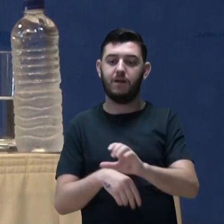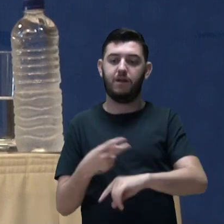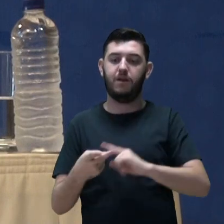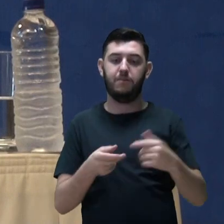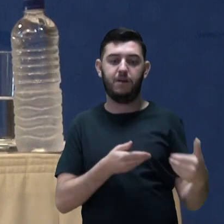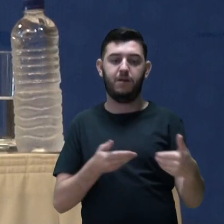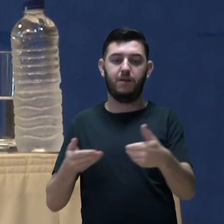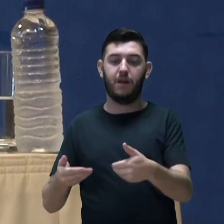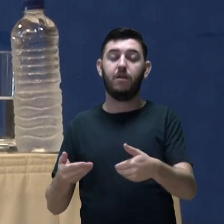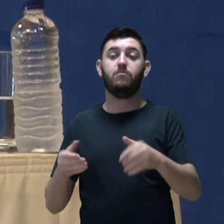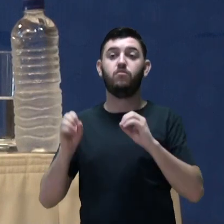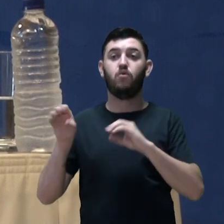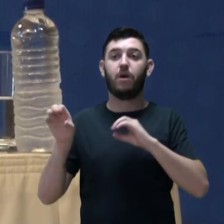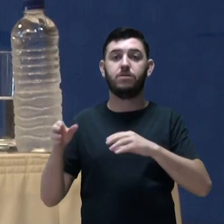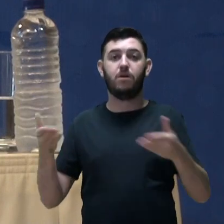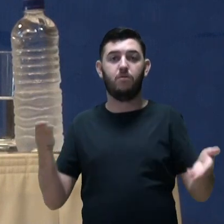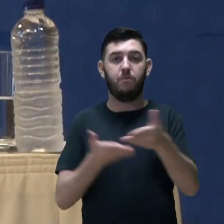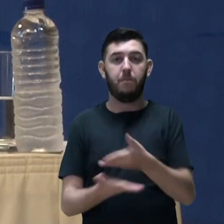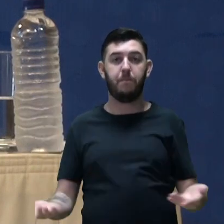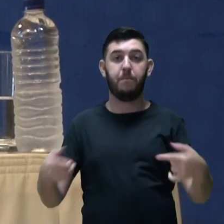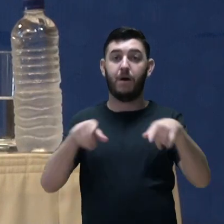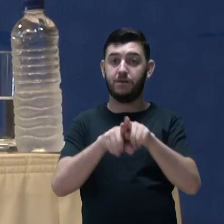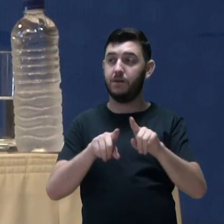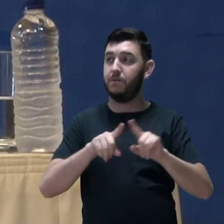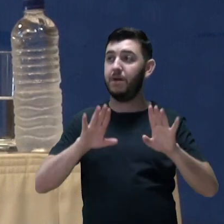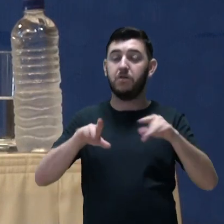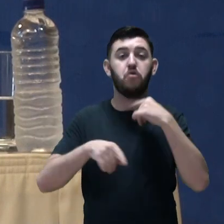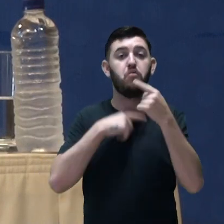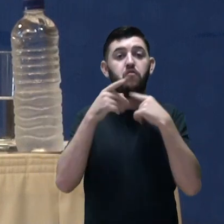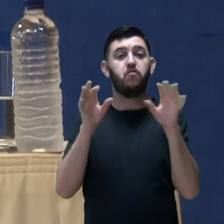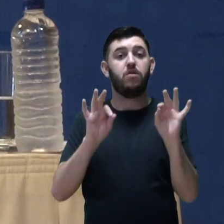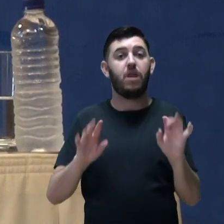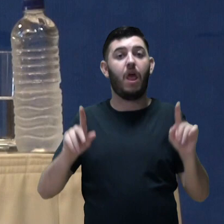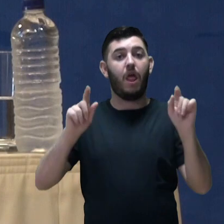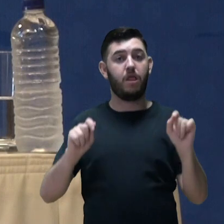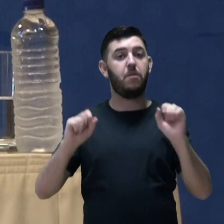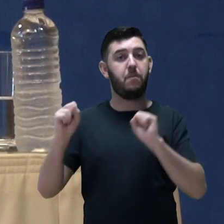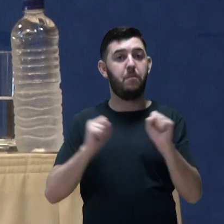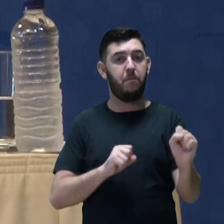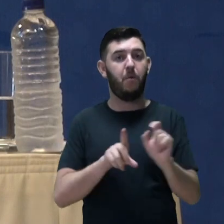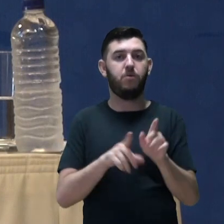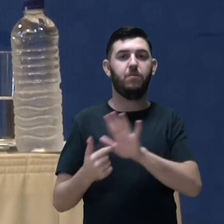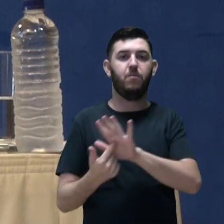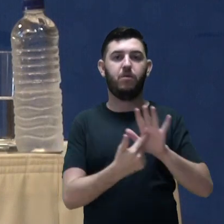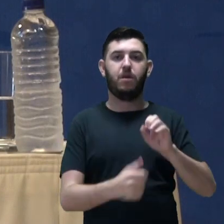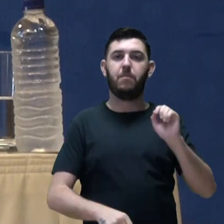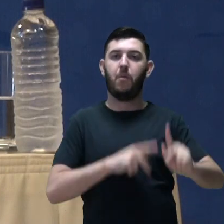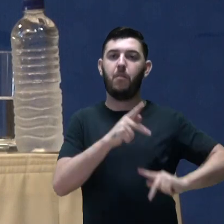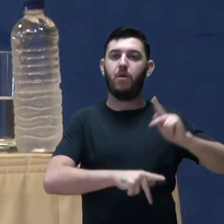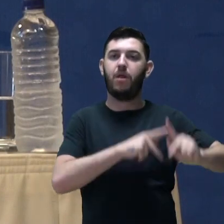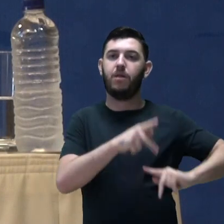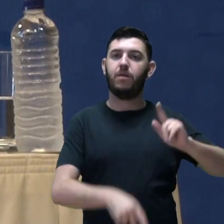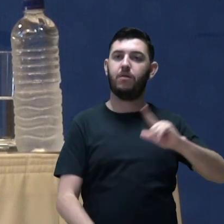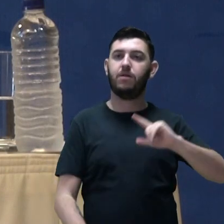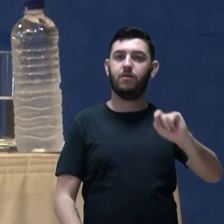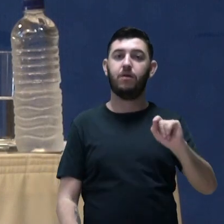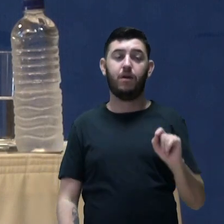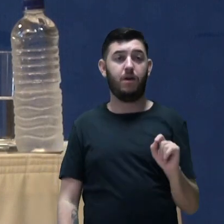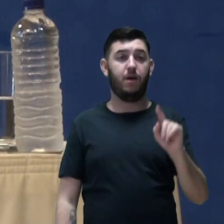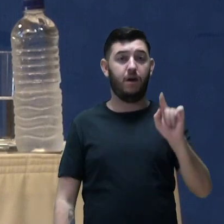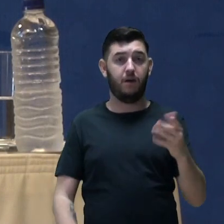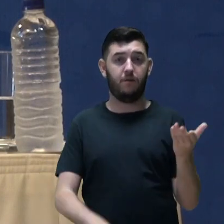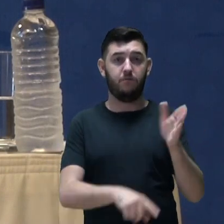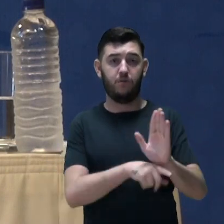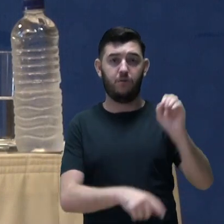E, sem dúvida alguma, procura e poderá trazer à população que recebe o Auxílio Brasil a